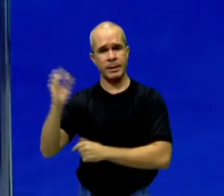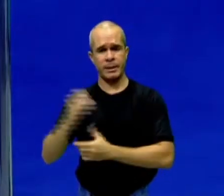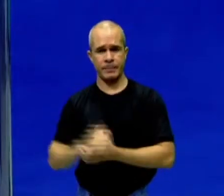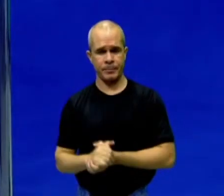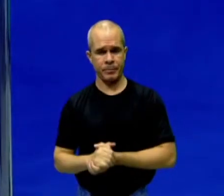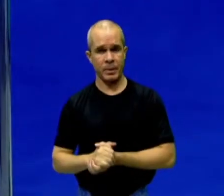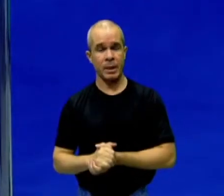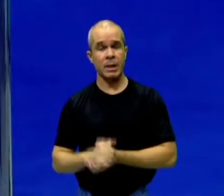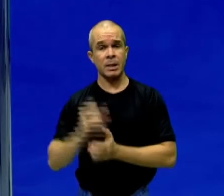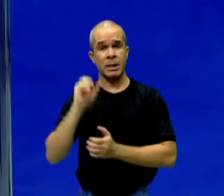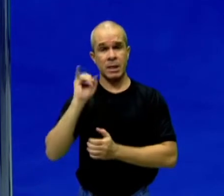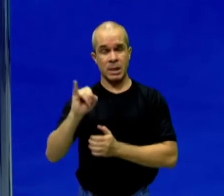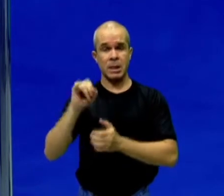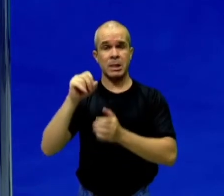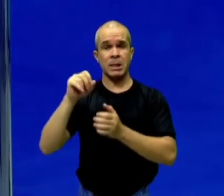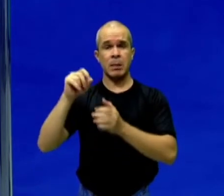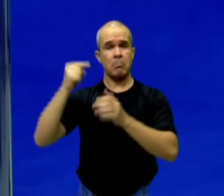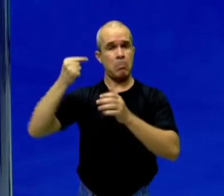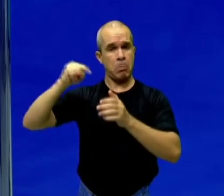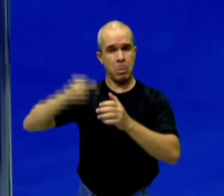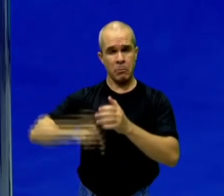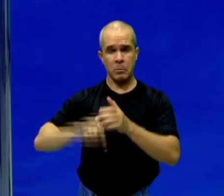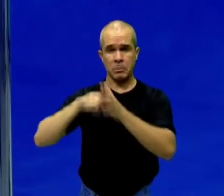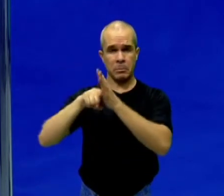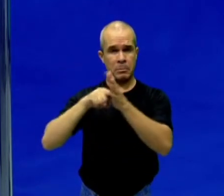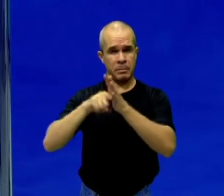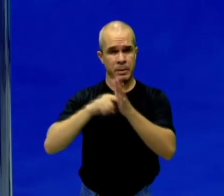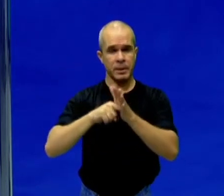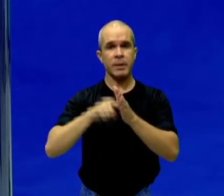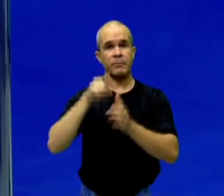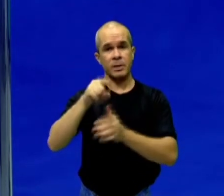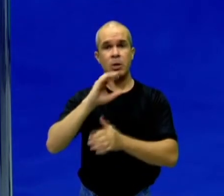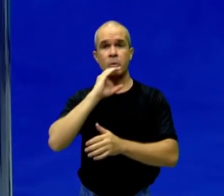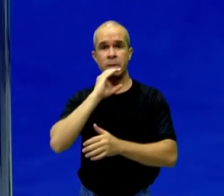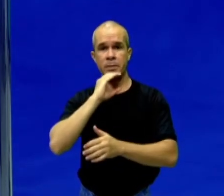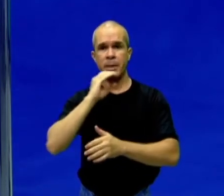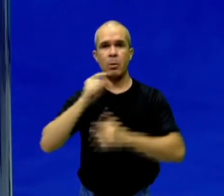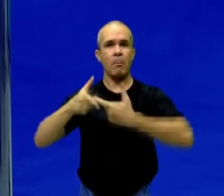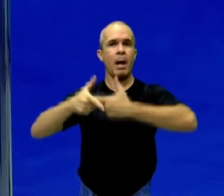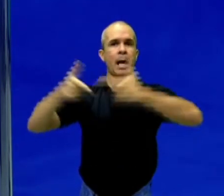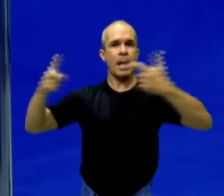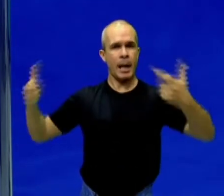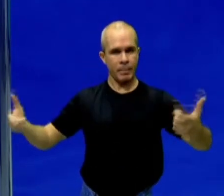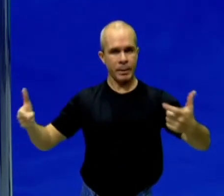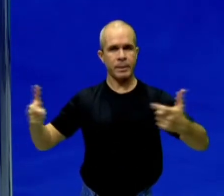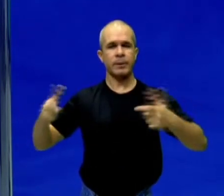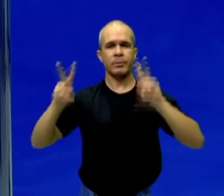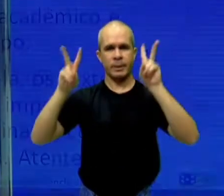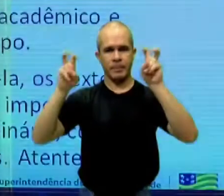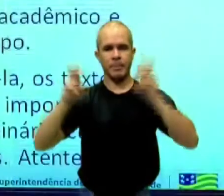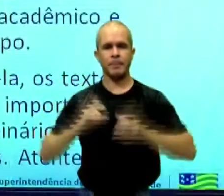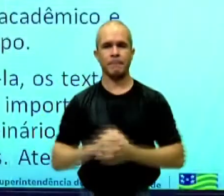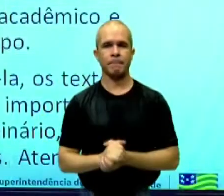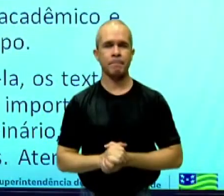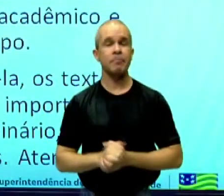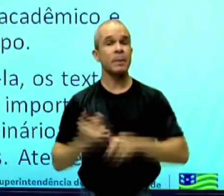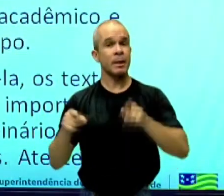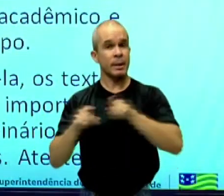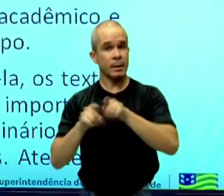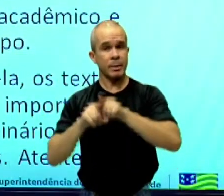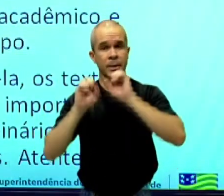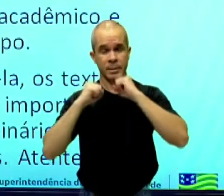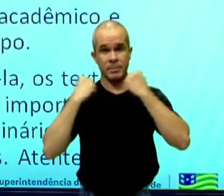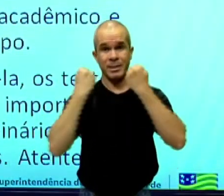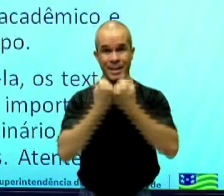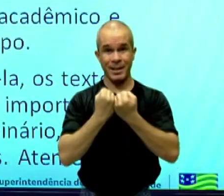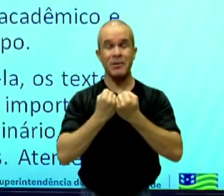ferramenta de pesquisa mais aprofundada, o seu conhecimento vai ser mais amplo daquele determinado assunto. Ele pertence à